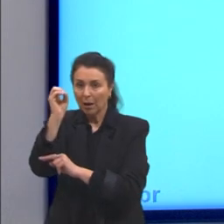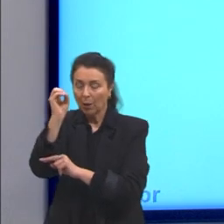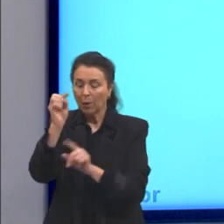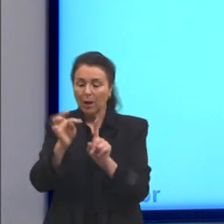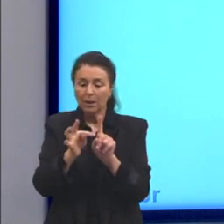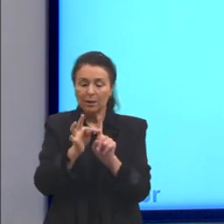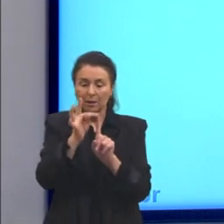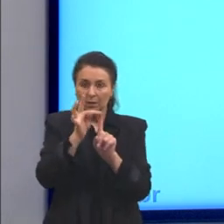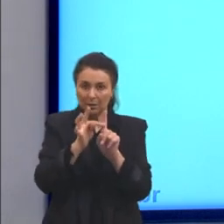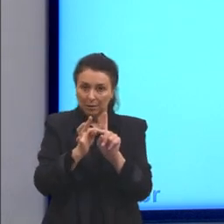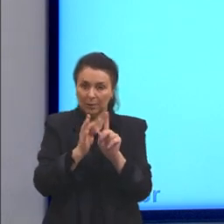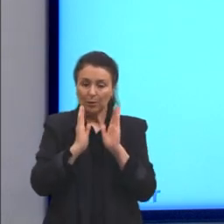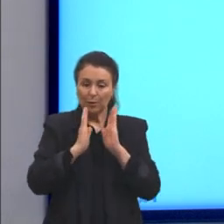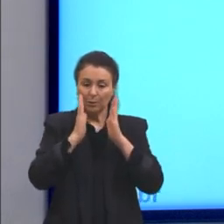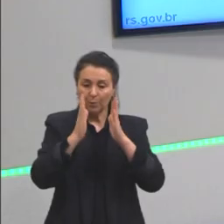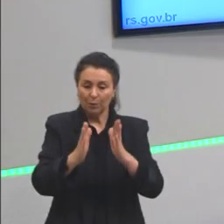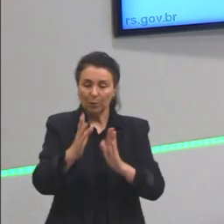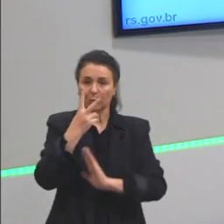módulo.